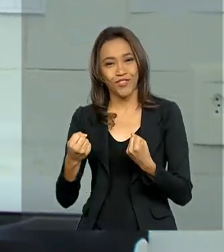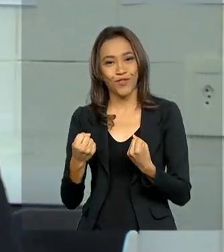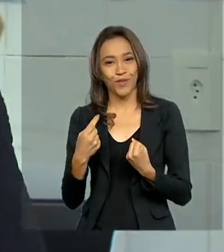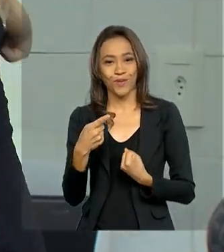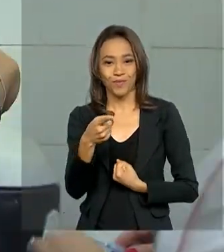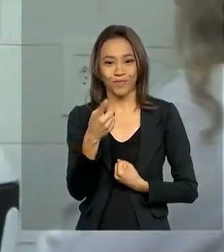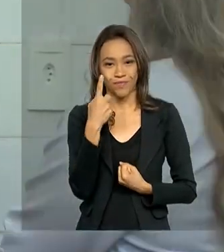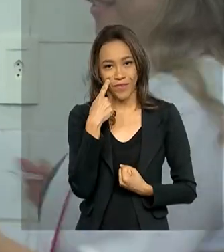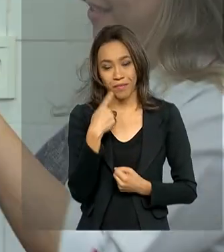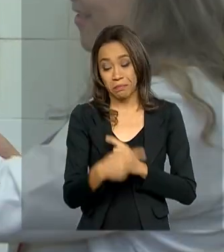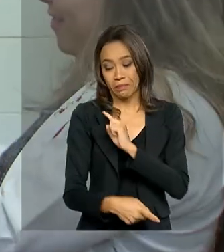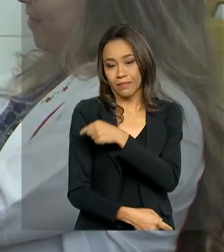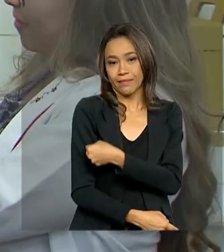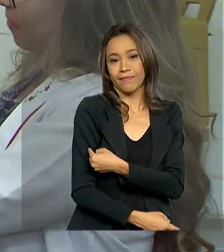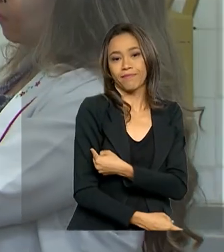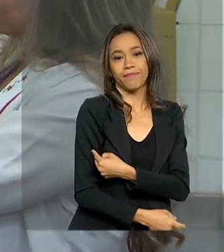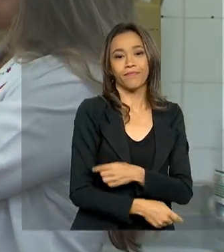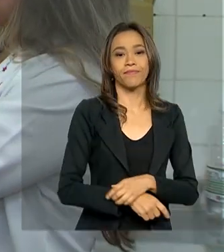Alessandra.